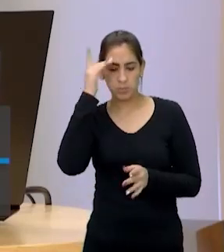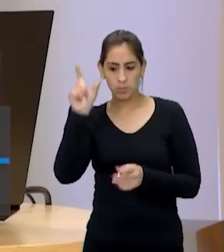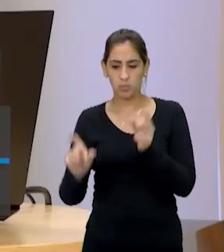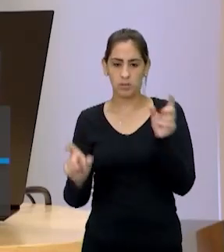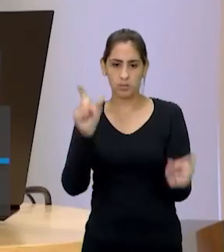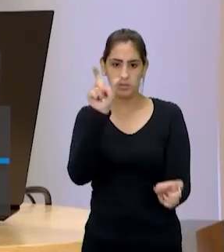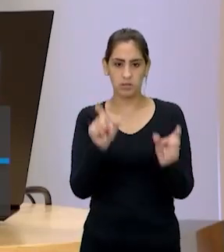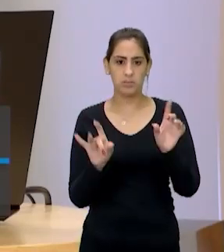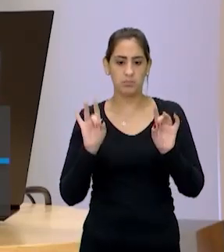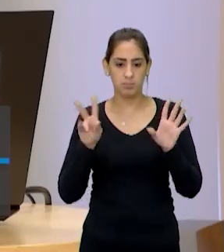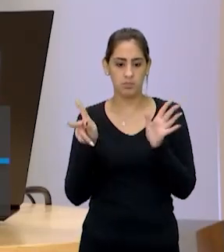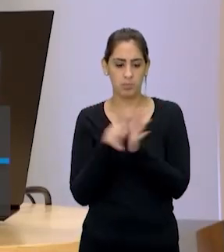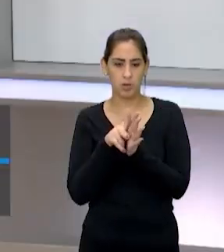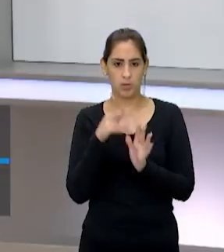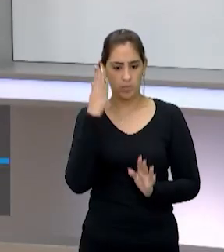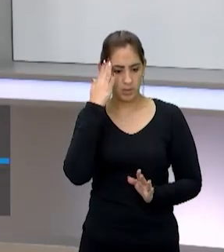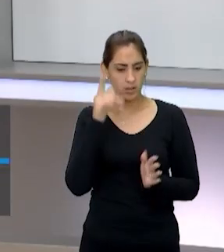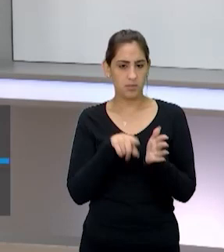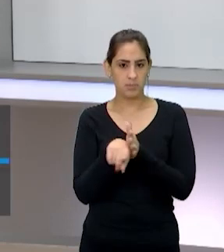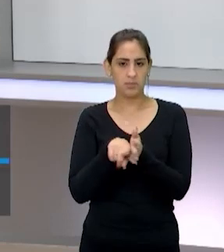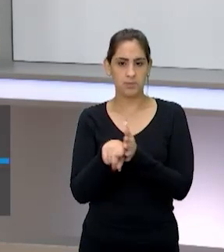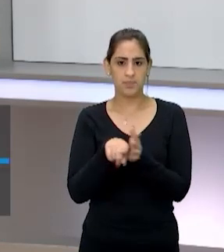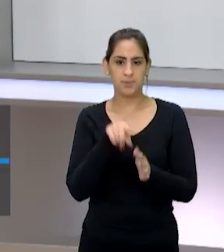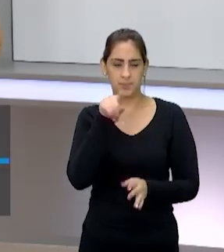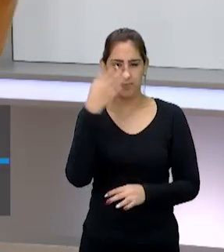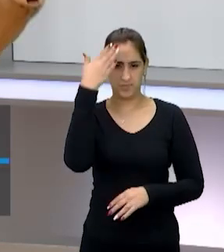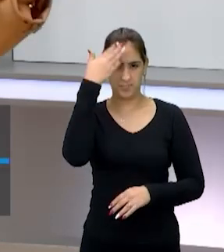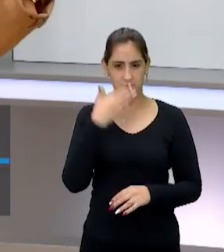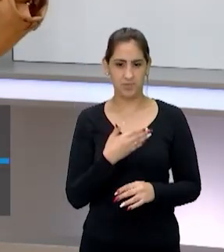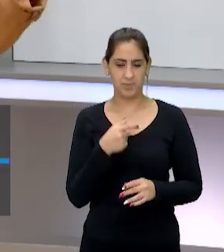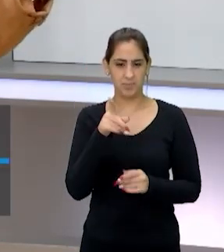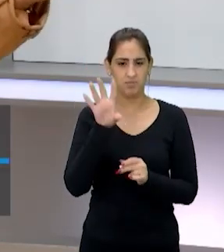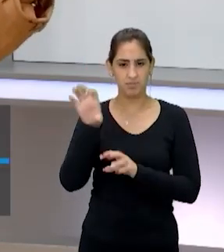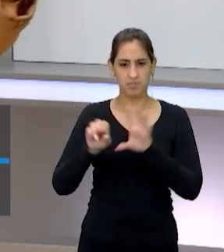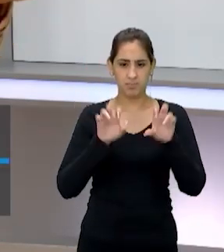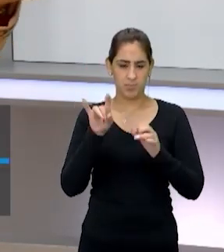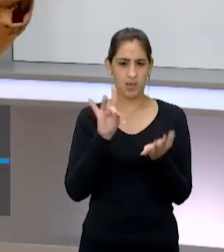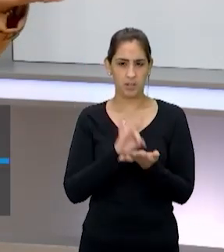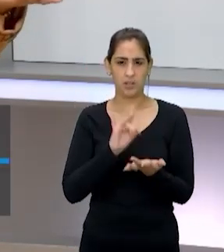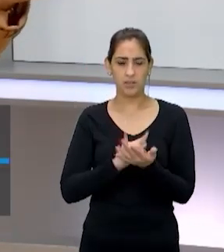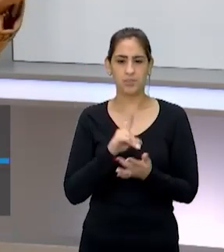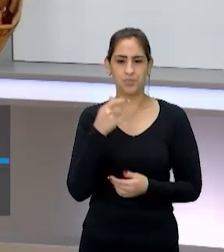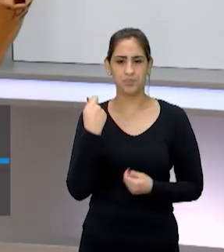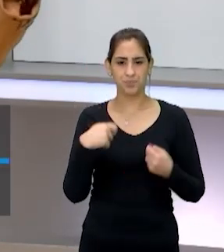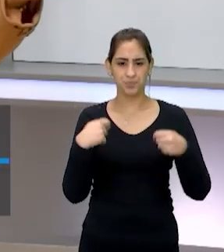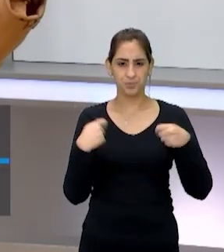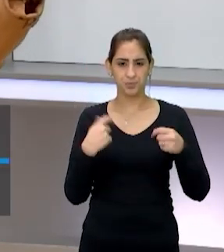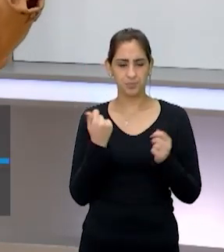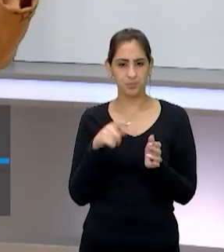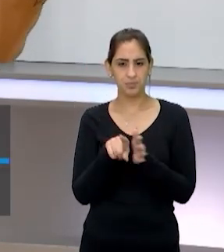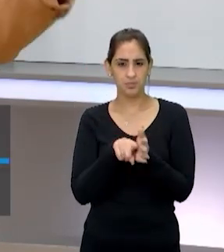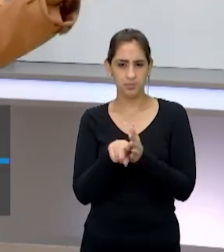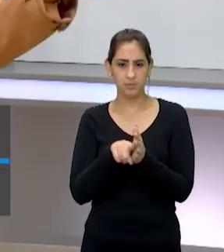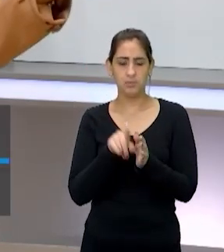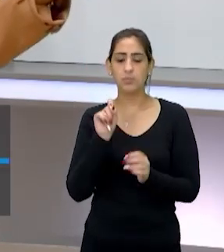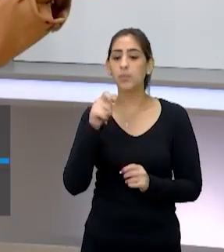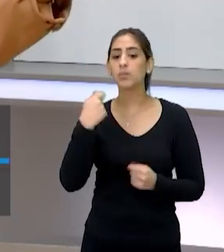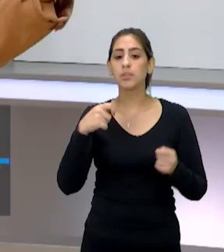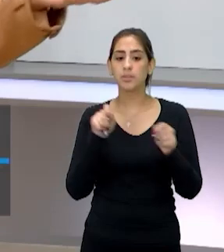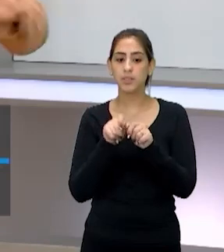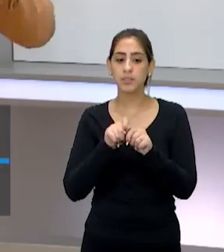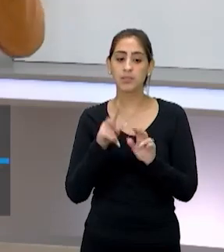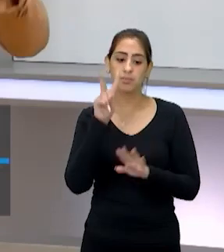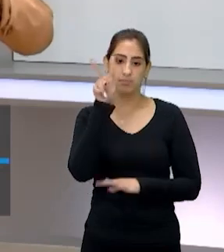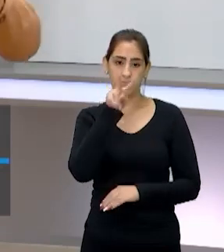comprovando aquilo que você está afirmando E para você comprovar e buscar essas fontes você tem que fazer o que? Pesquisar Pesquisar Ler